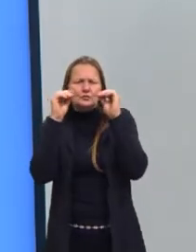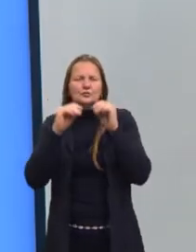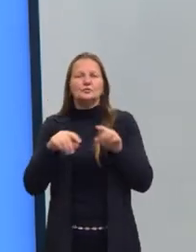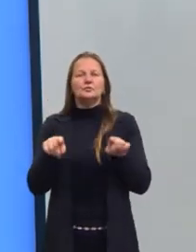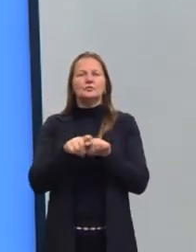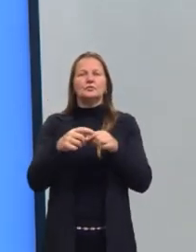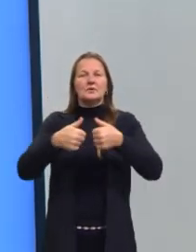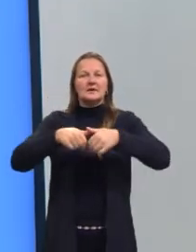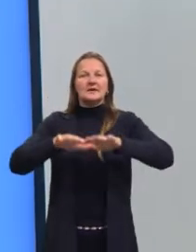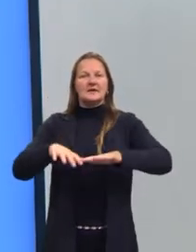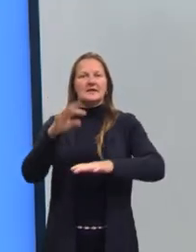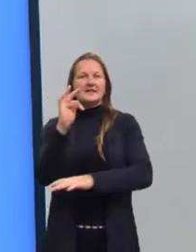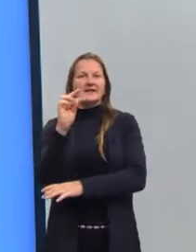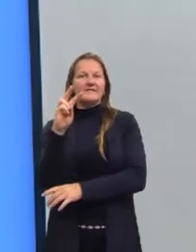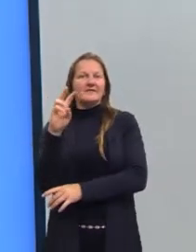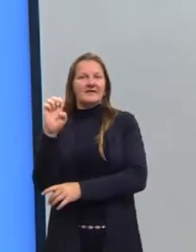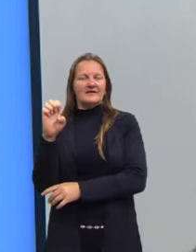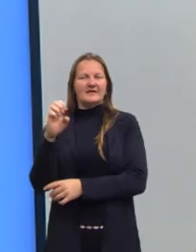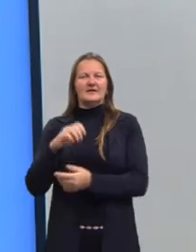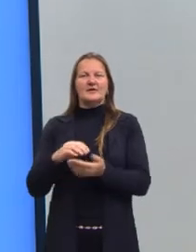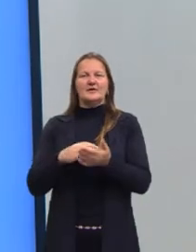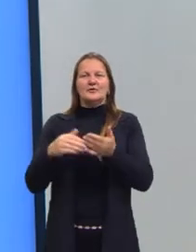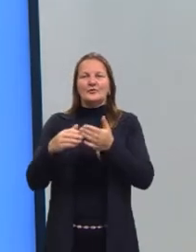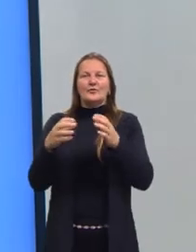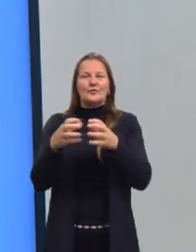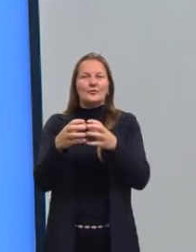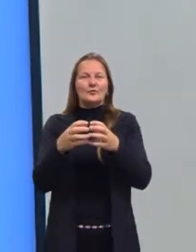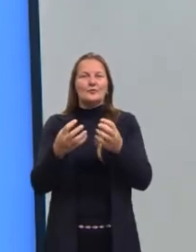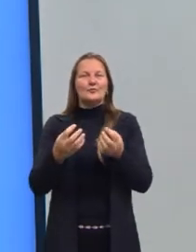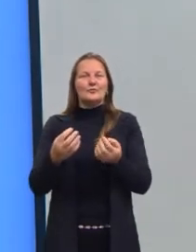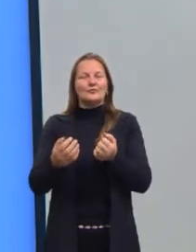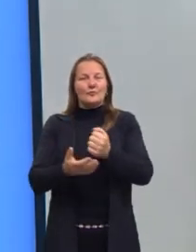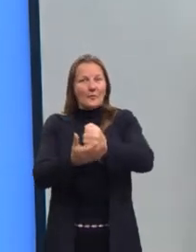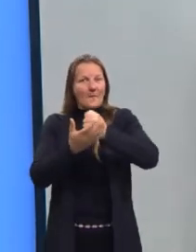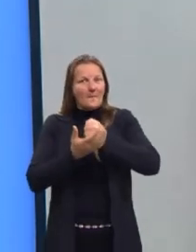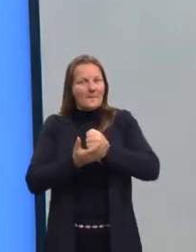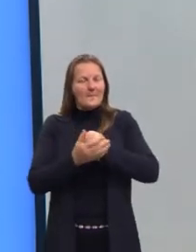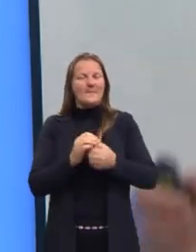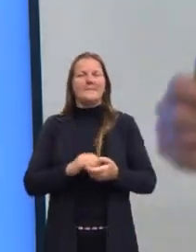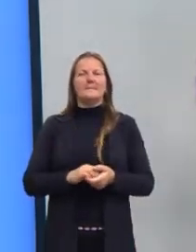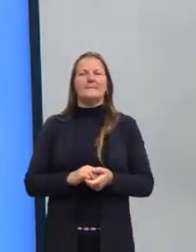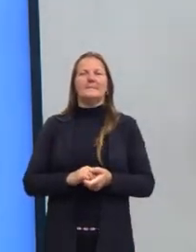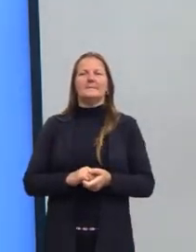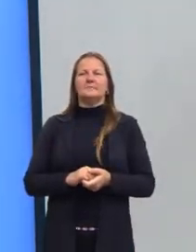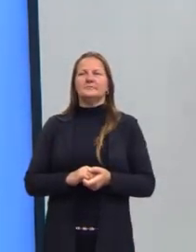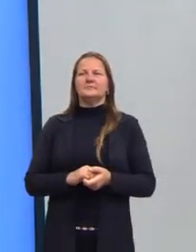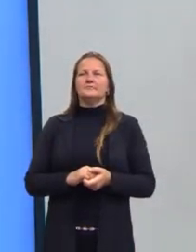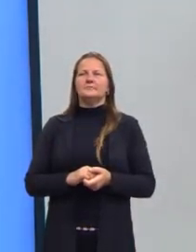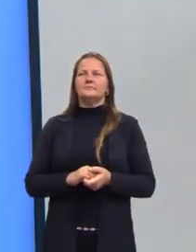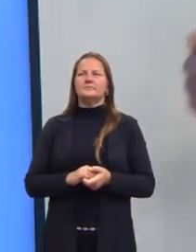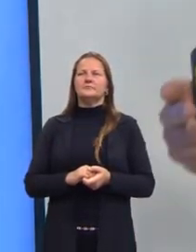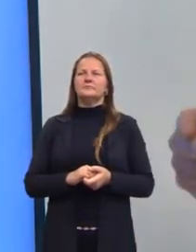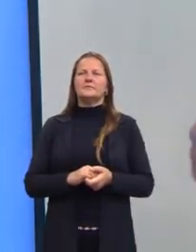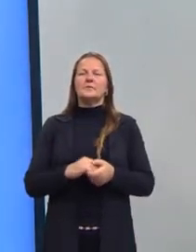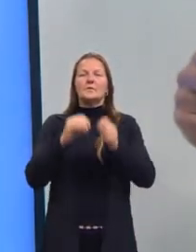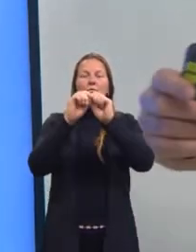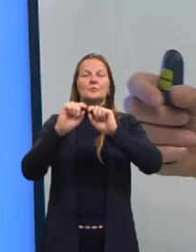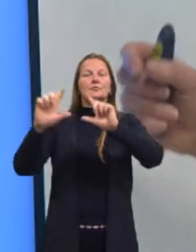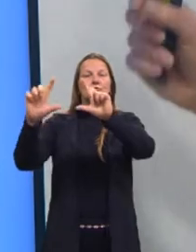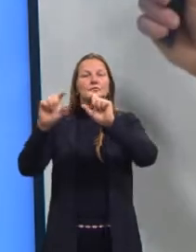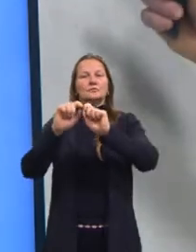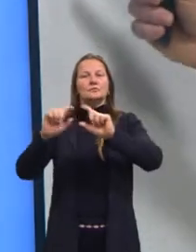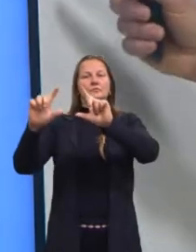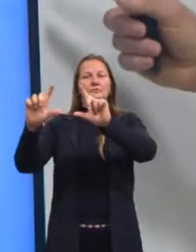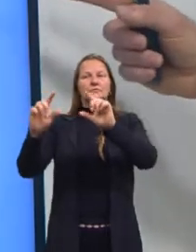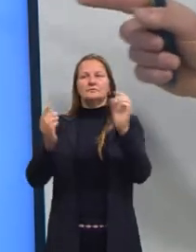aqui nos estúdios da TVE com toda a pessoa que nos dá esse belo suporte. Os slides são passados